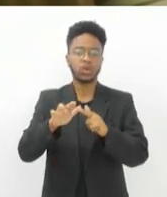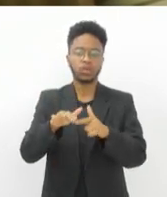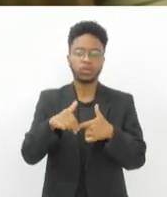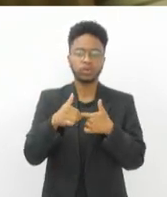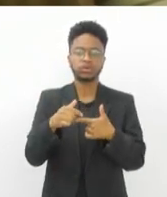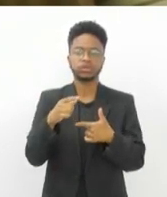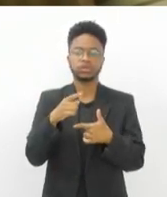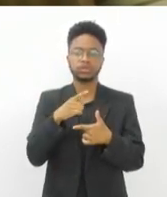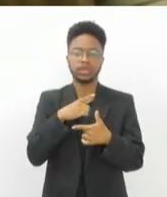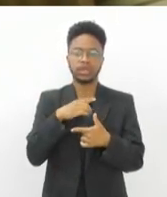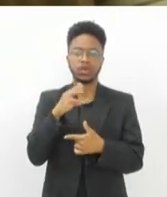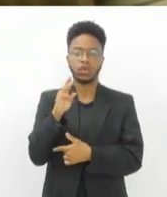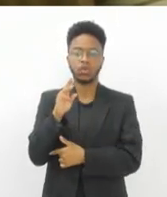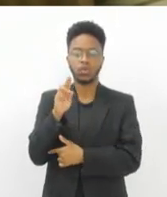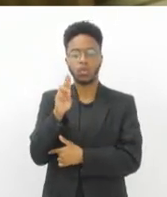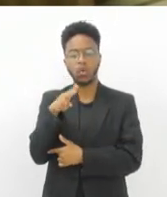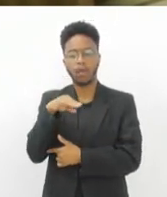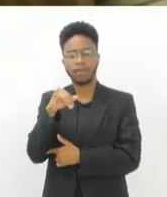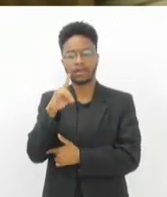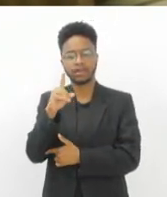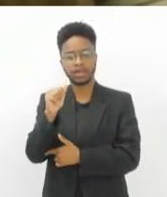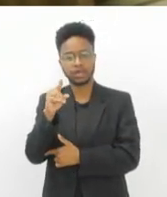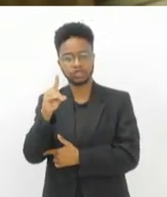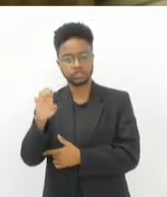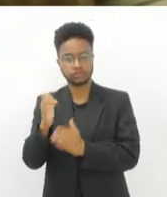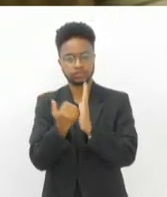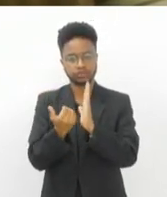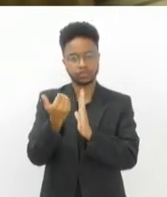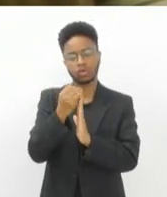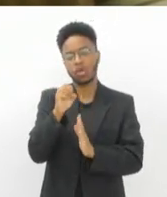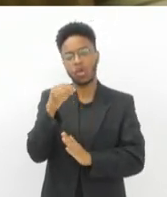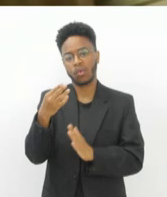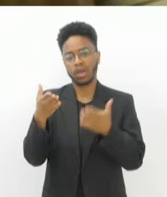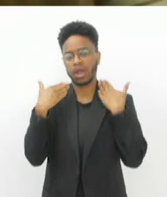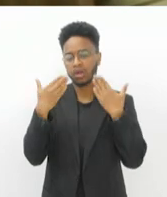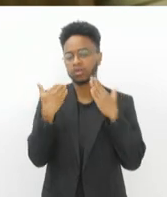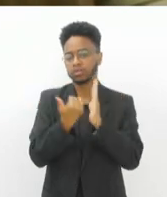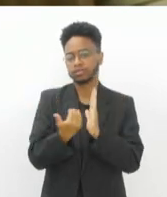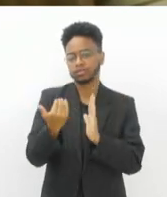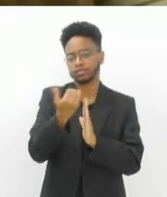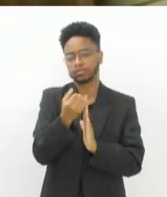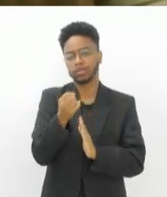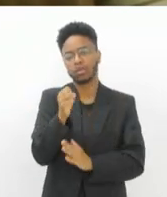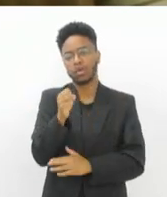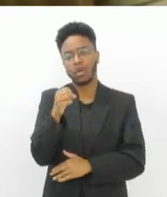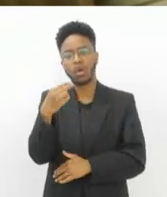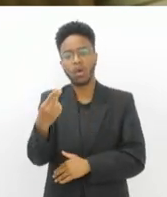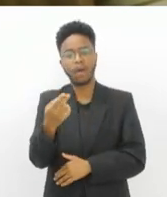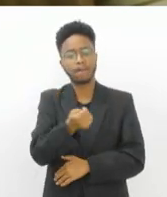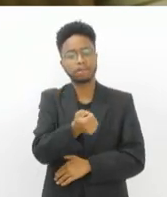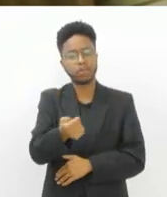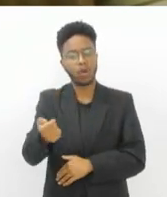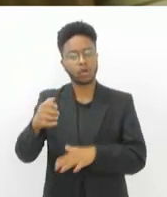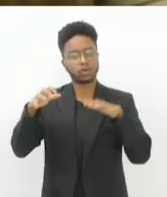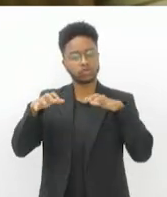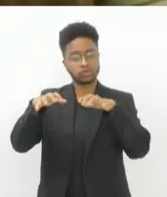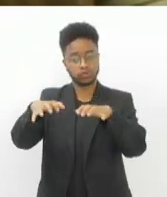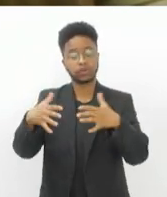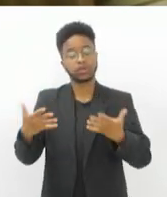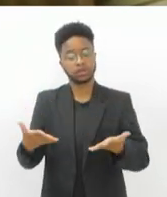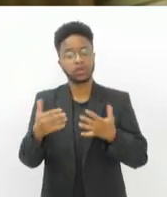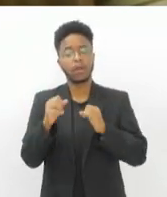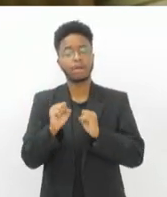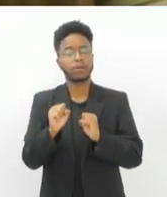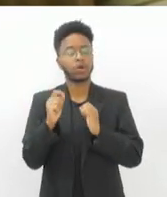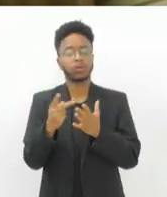de umidade ou altas temperaturas, aquecimento exacerbado, pouca precipitação. Isso pode intensificar